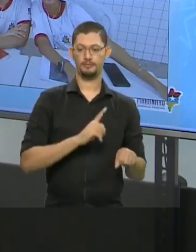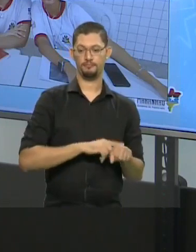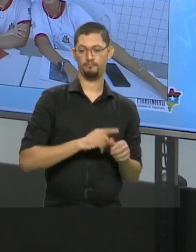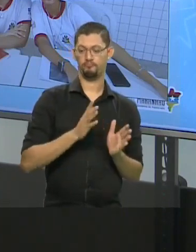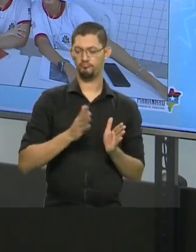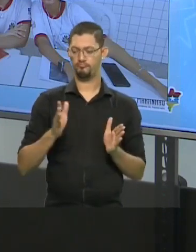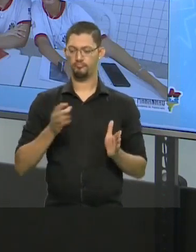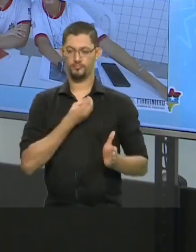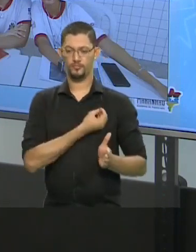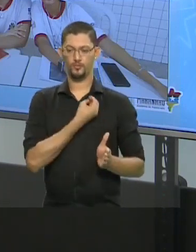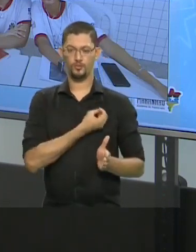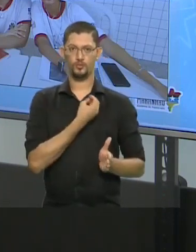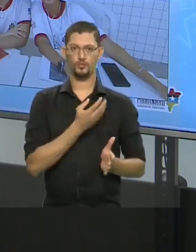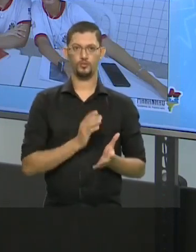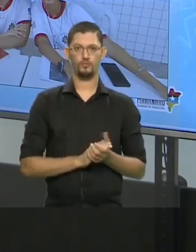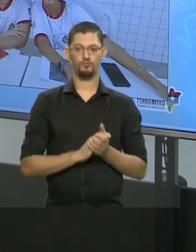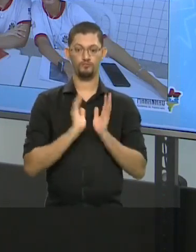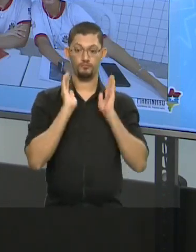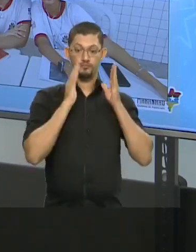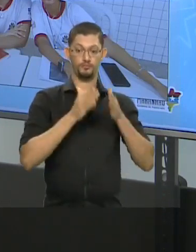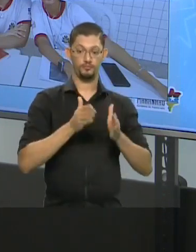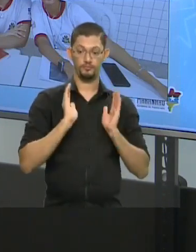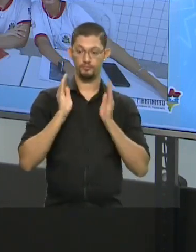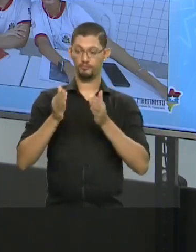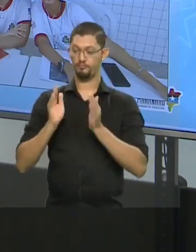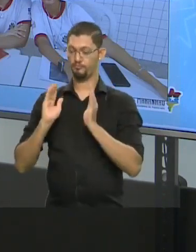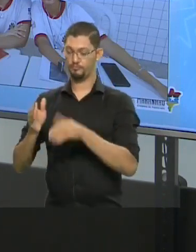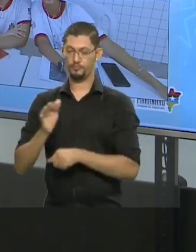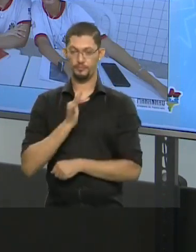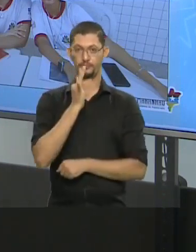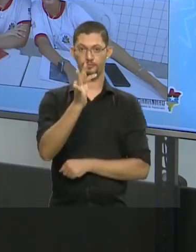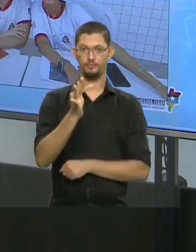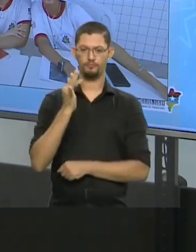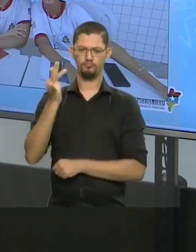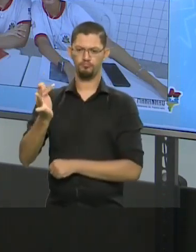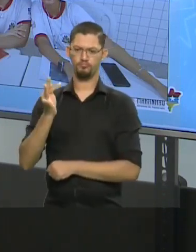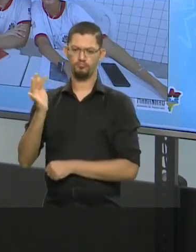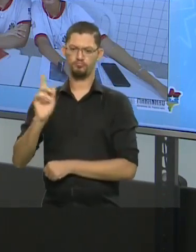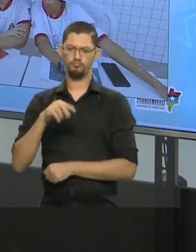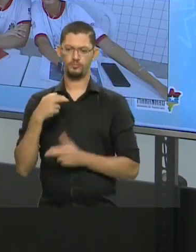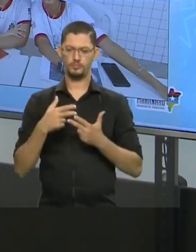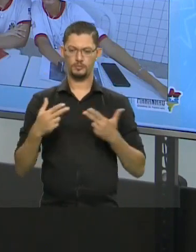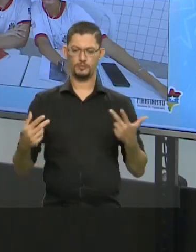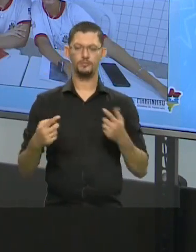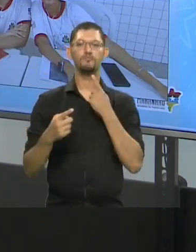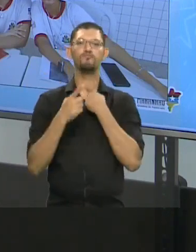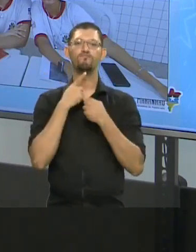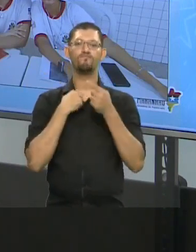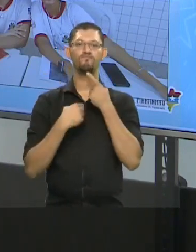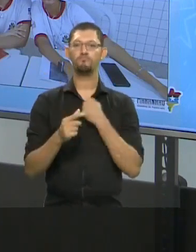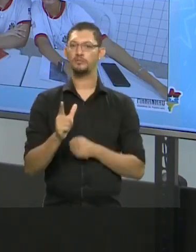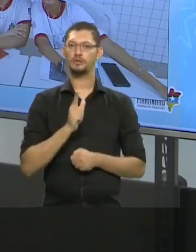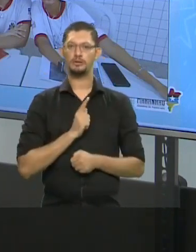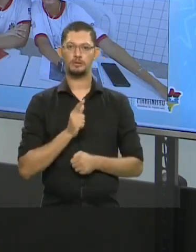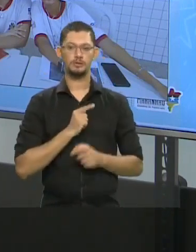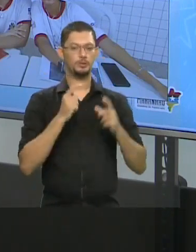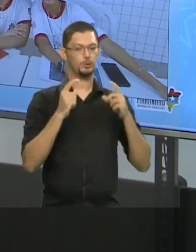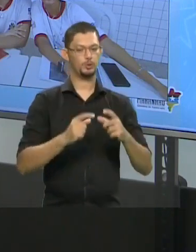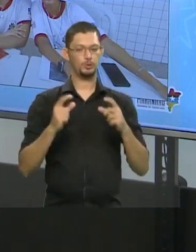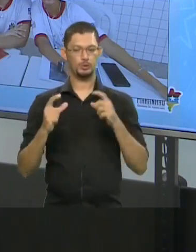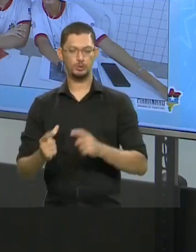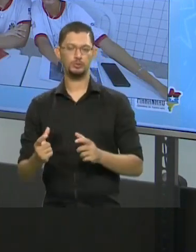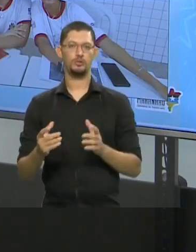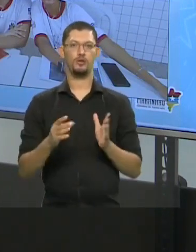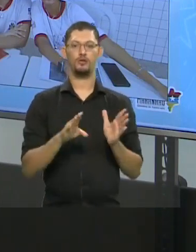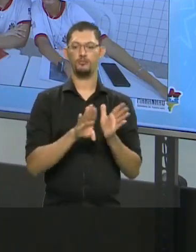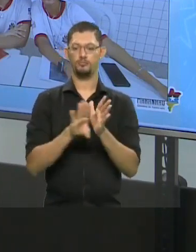vida, a gente coloca perspectivas de futuro, coisas que a gente deseja obter, lugares onde a gente quer